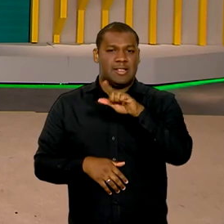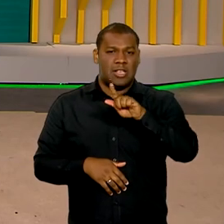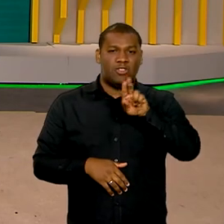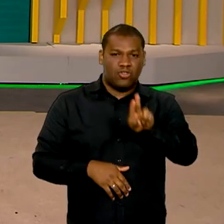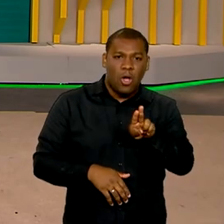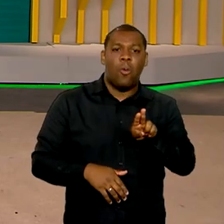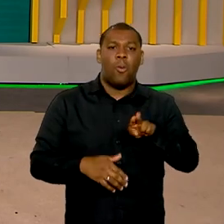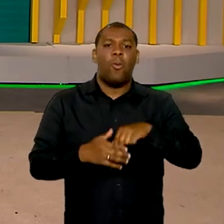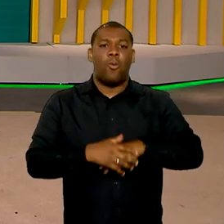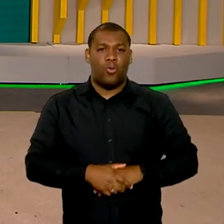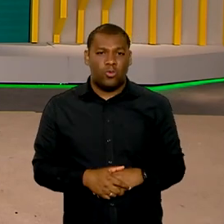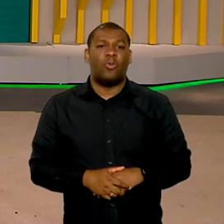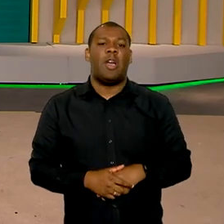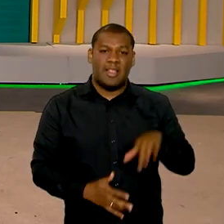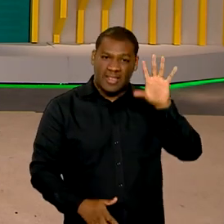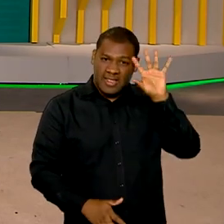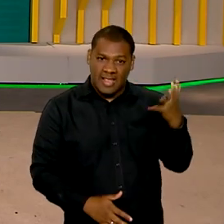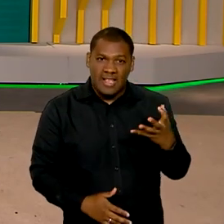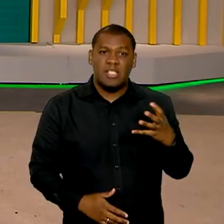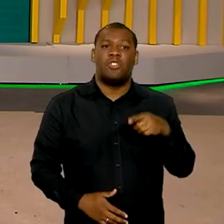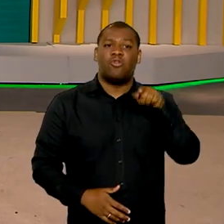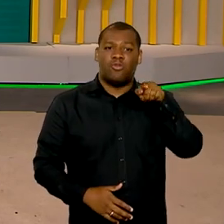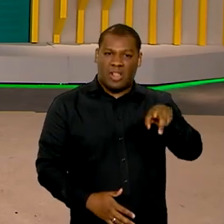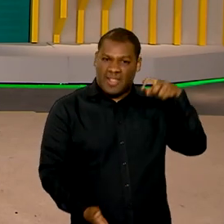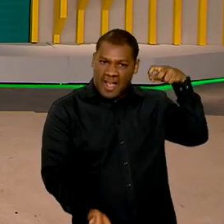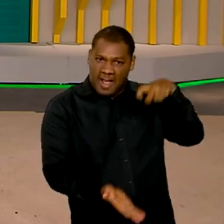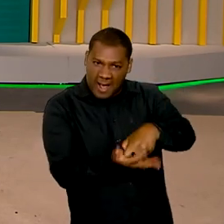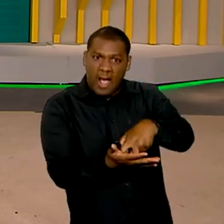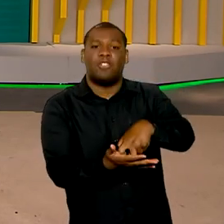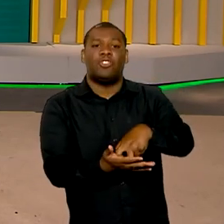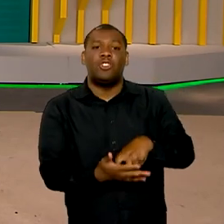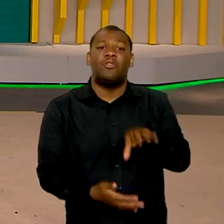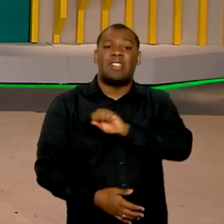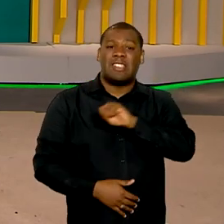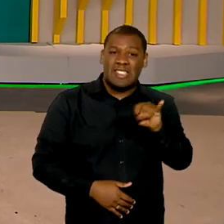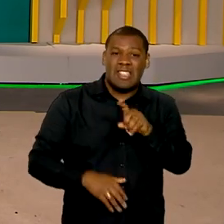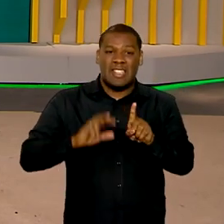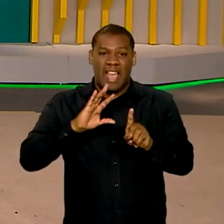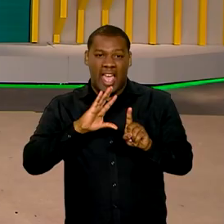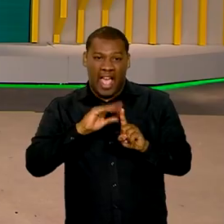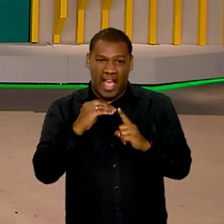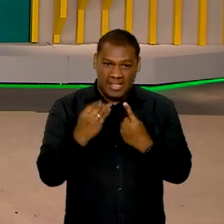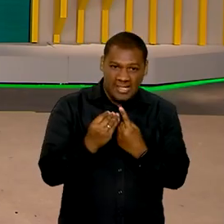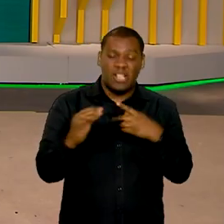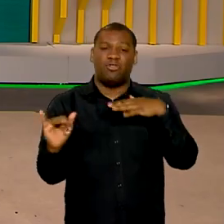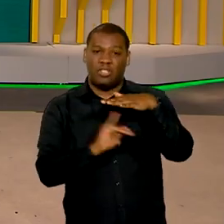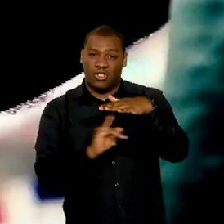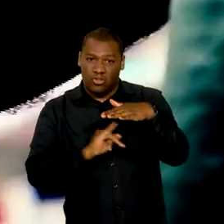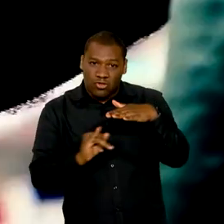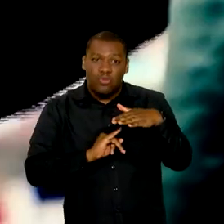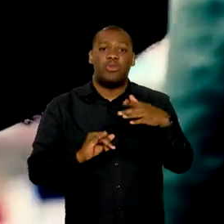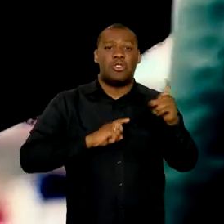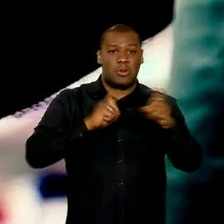determina a penalidade máxima para casos de assédio em todos os órgãos da administração pública federal.